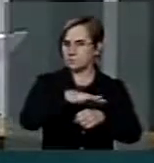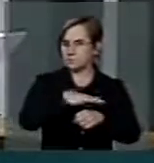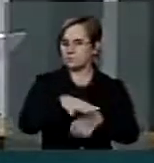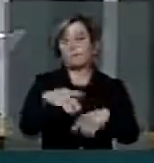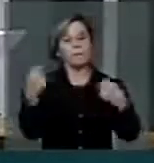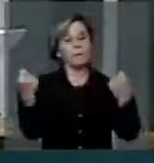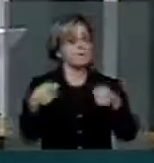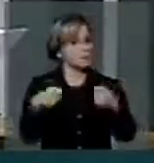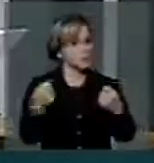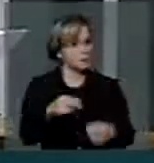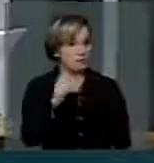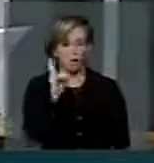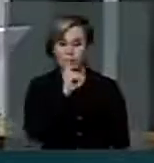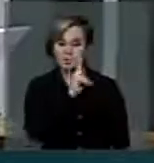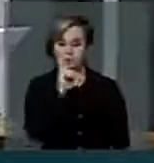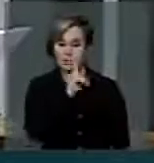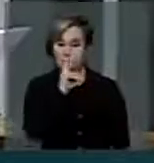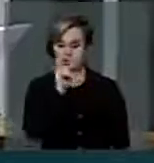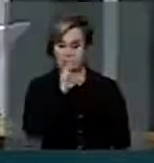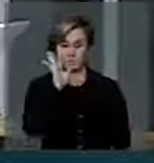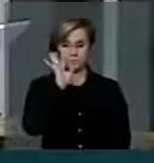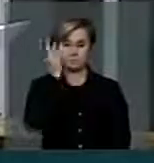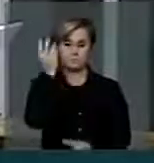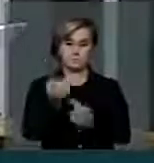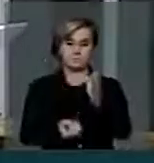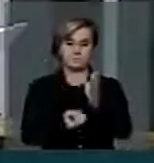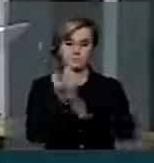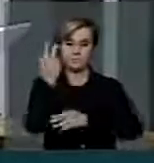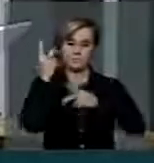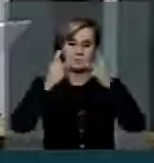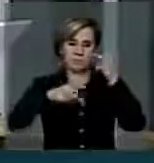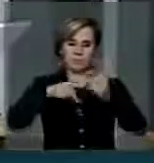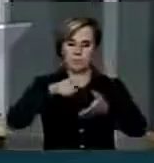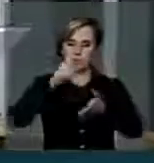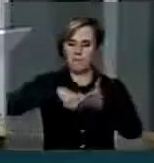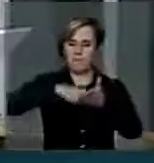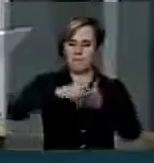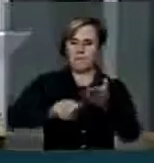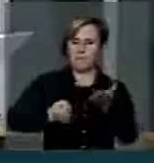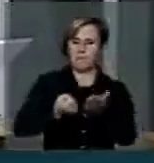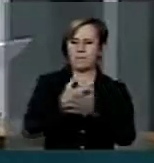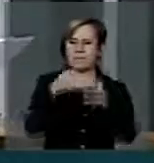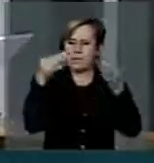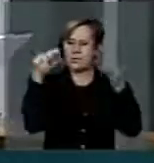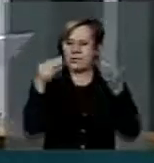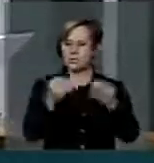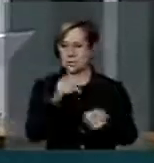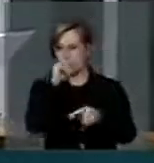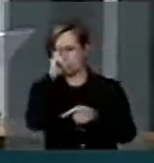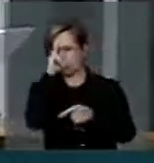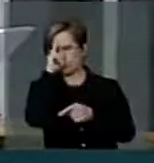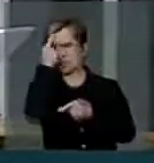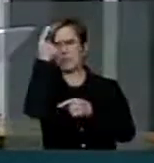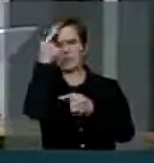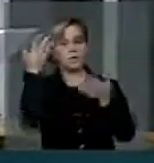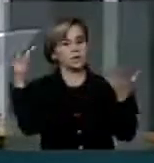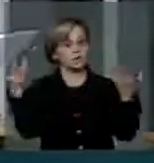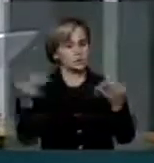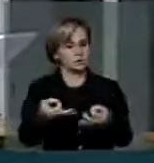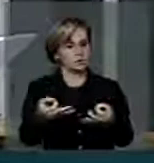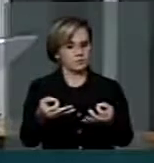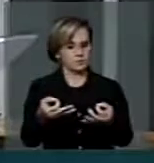premente a adoção de uma política tarifária justa e criativa no sentido